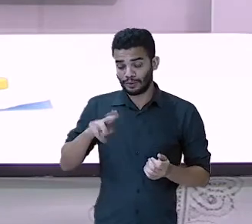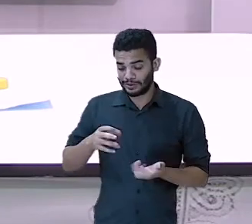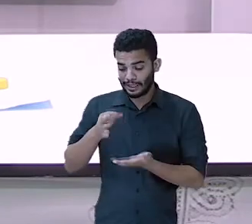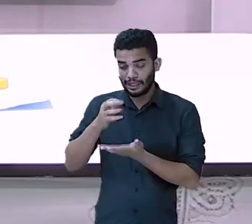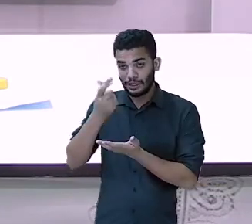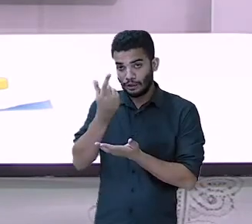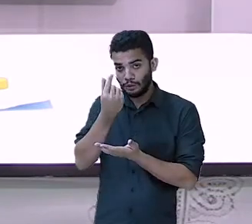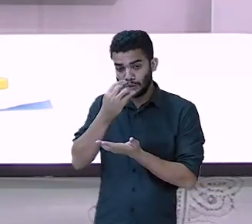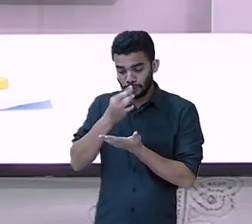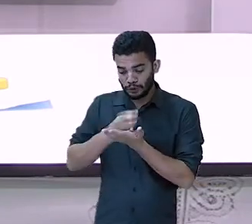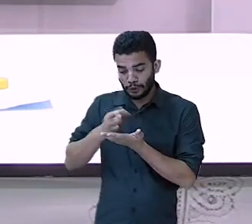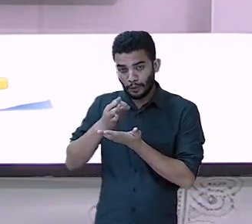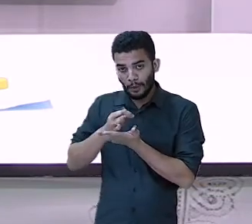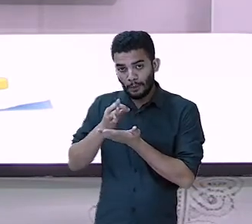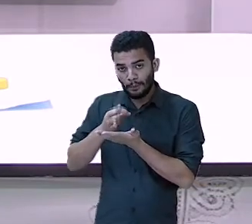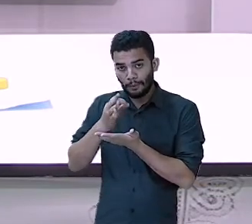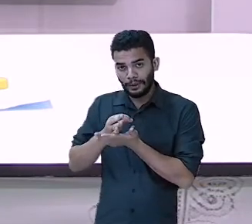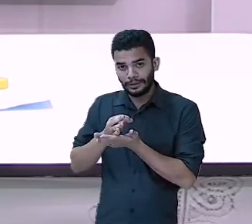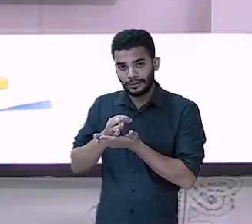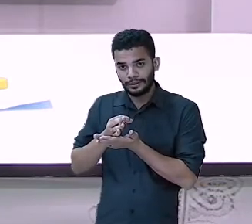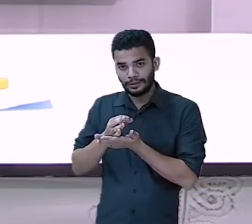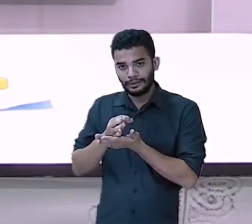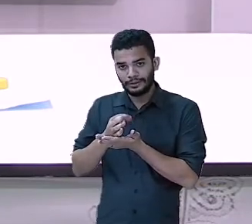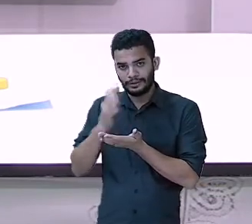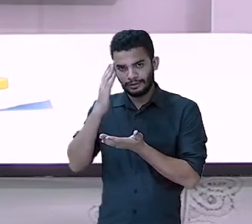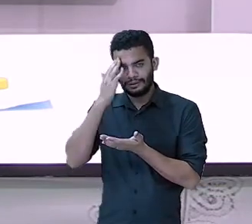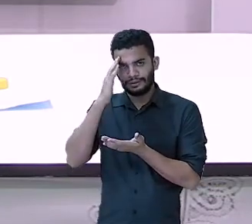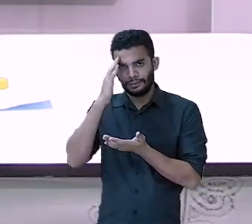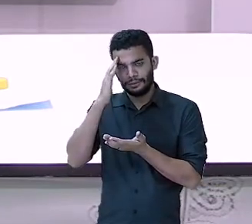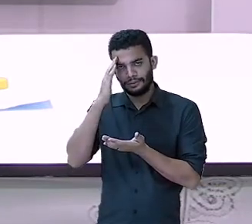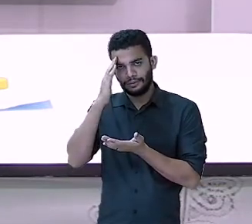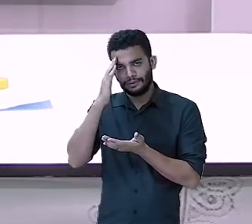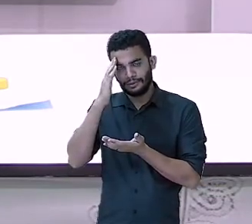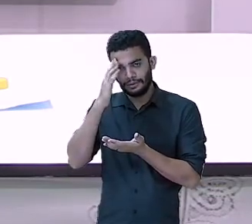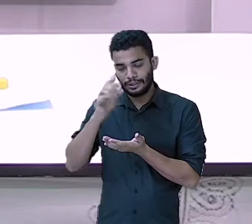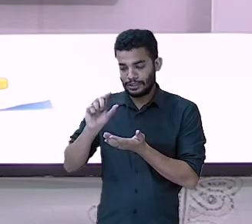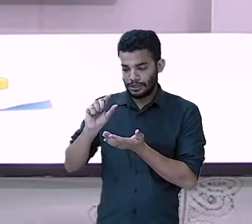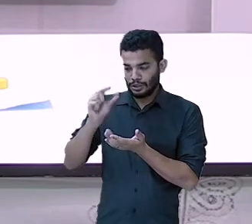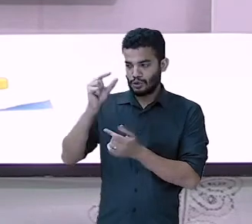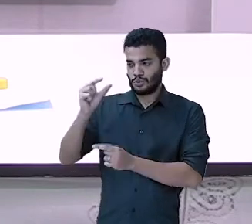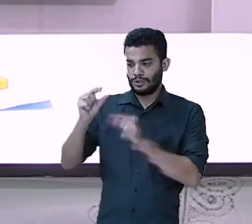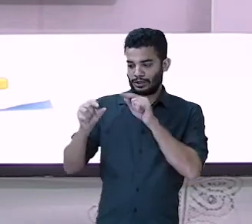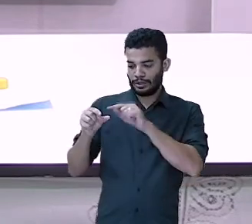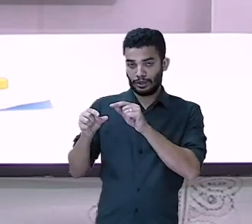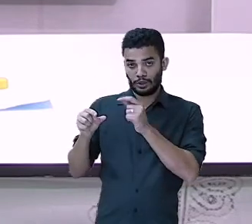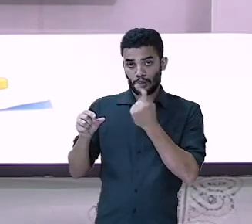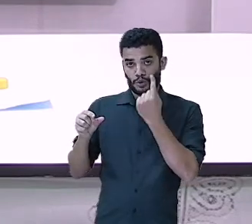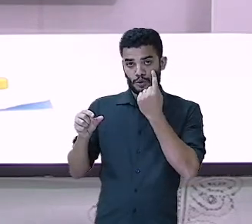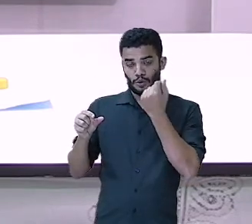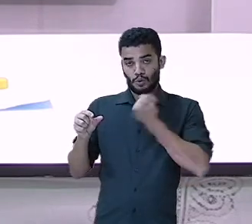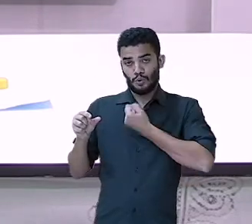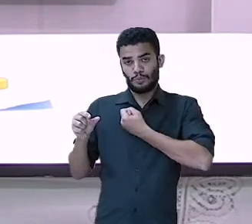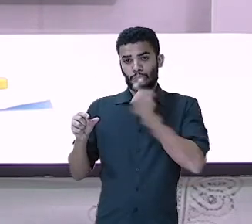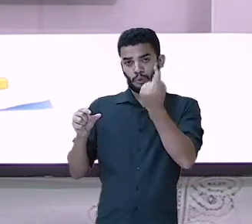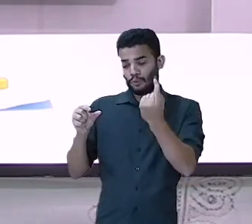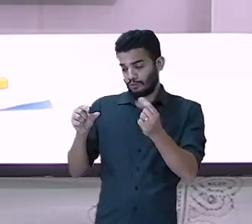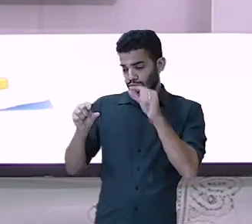que colocar o número 1 de um lado e o número 2 de outro. Então, eu vou fazer da seguinte forma.